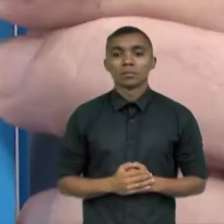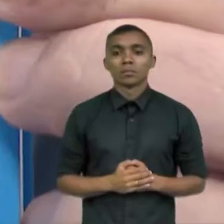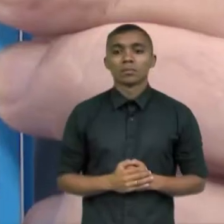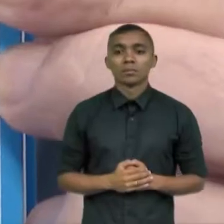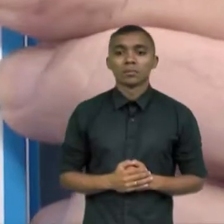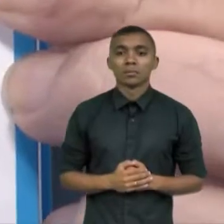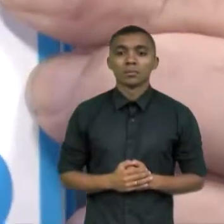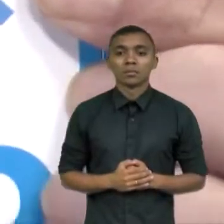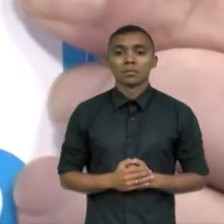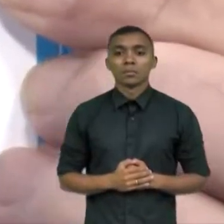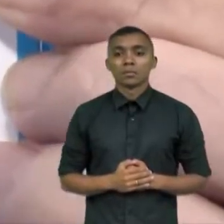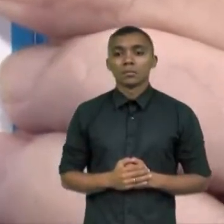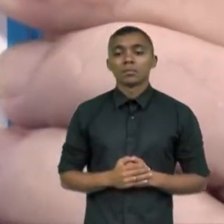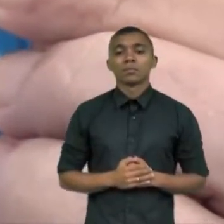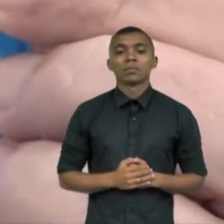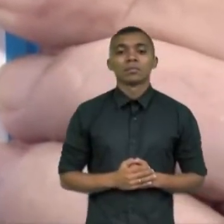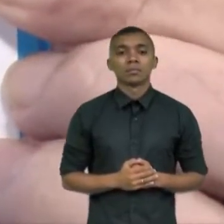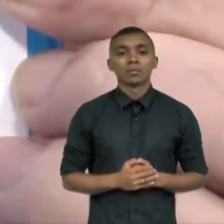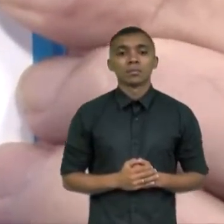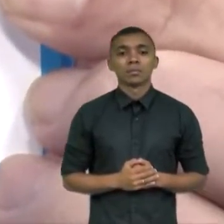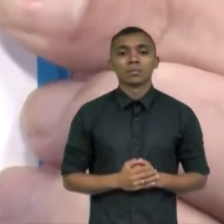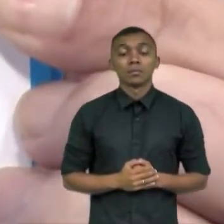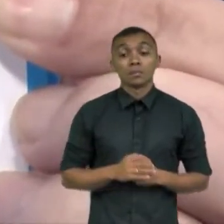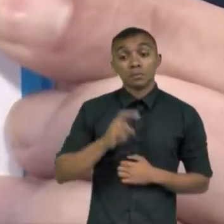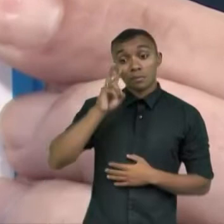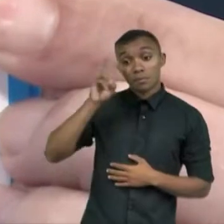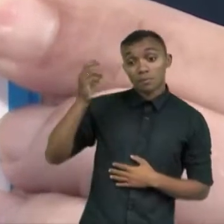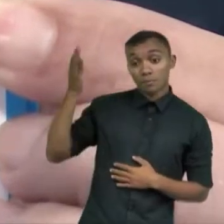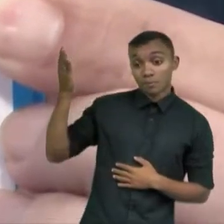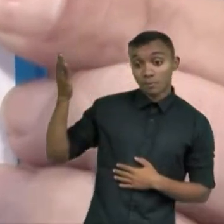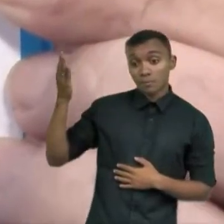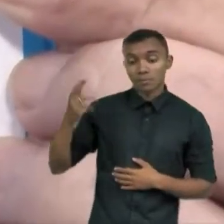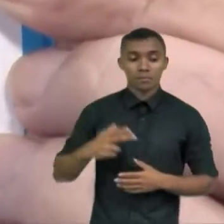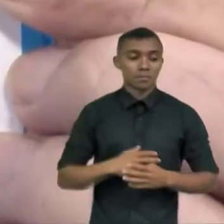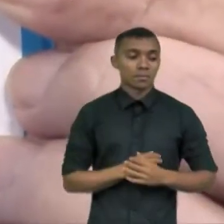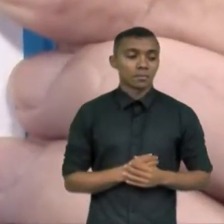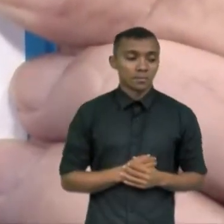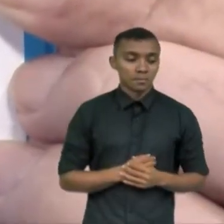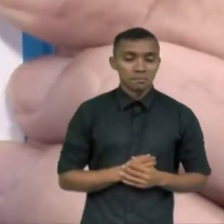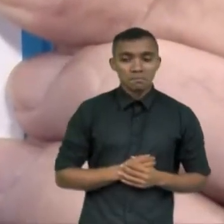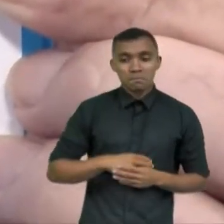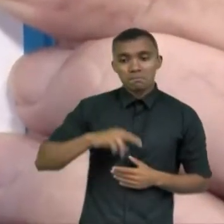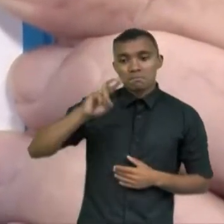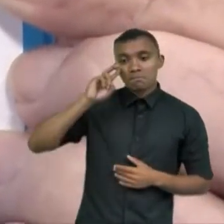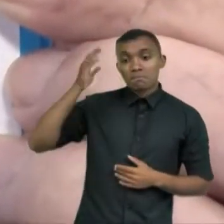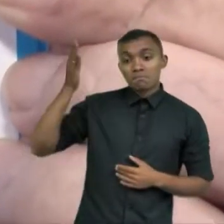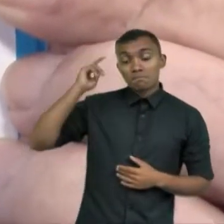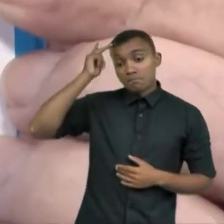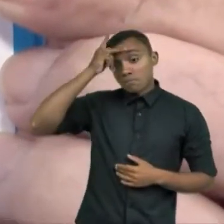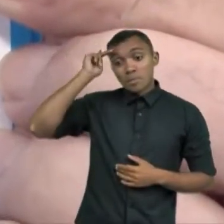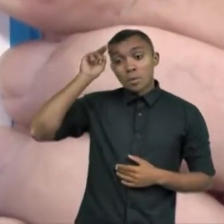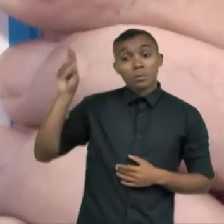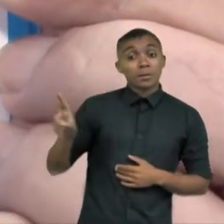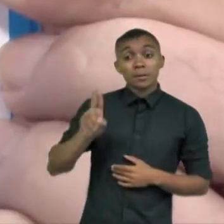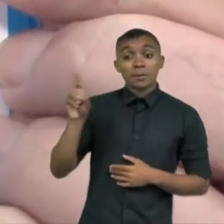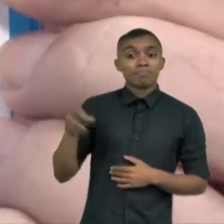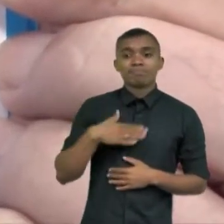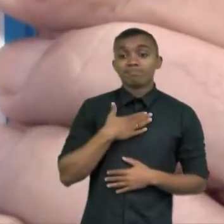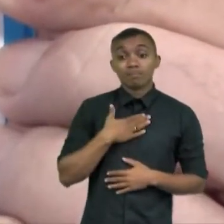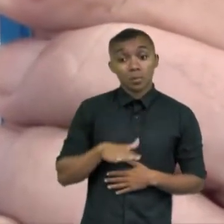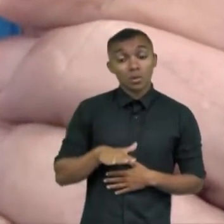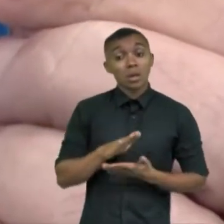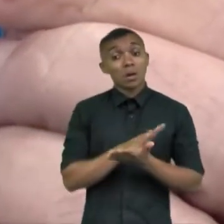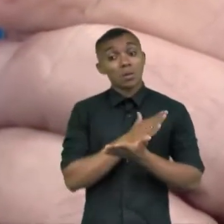para que as pessoas possam difundir pronto esse aqui é o símbolo do autismo que também algumas pessoas não utilizam não gostam de utilizar mas